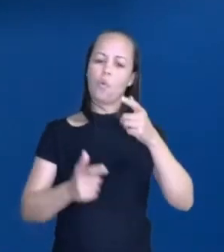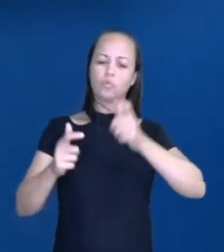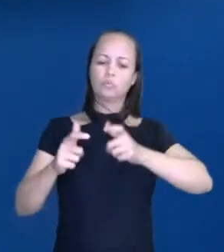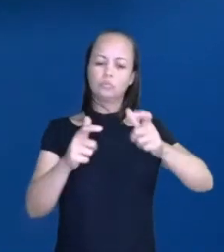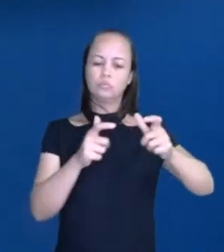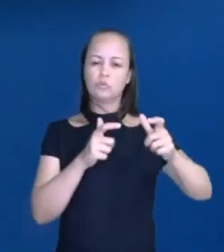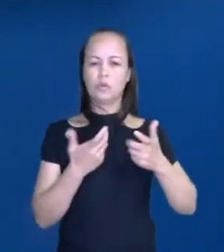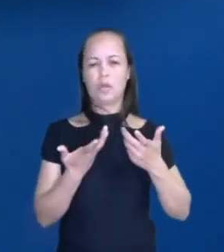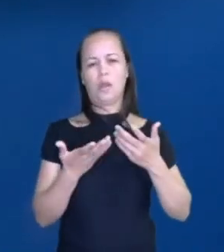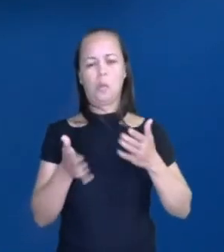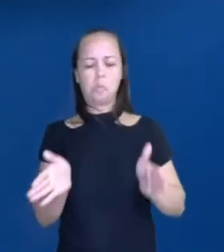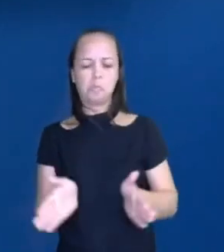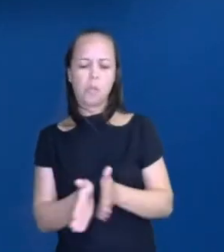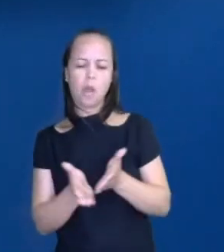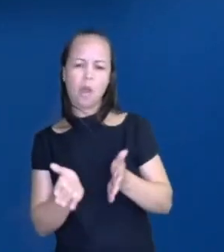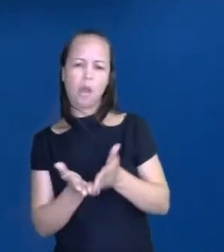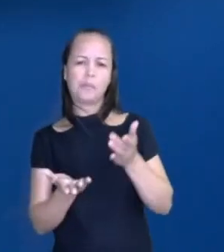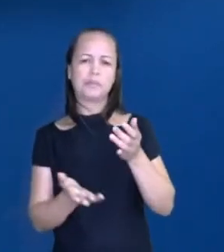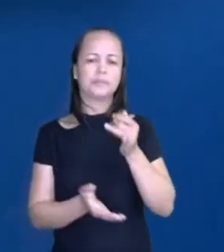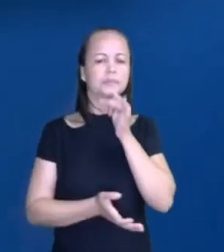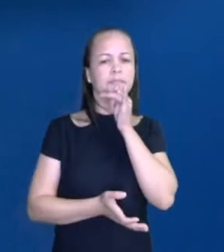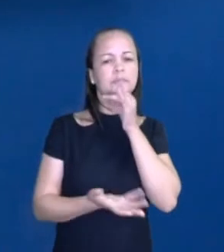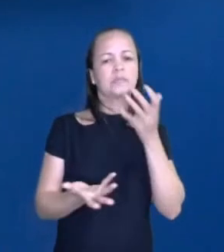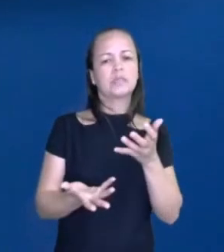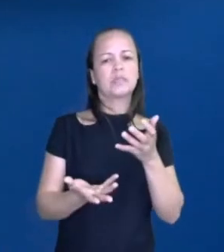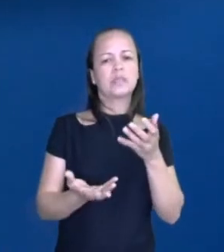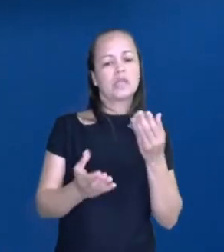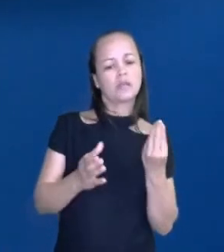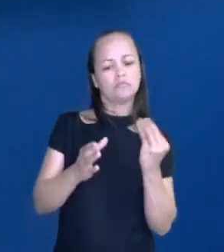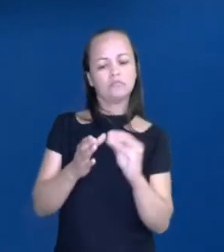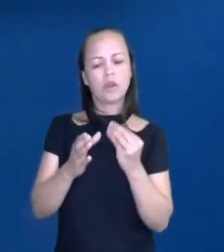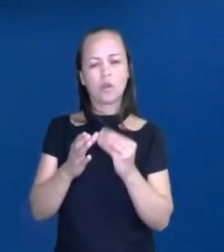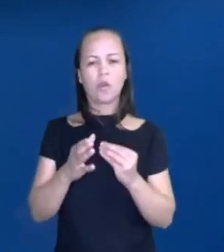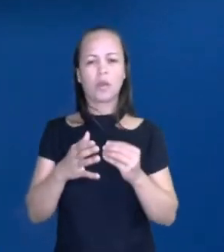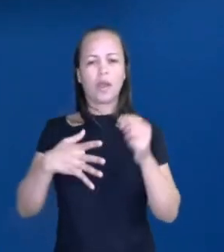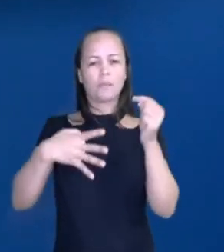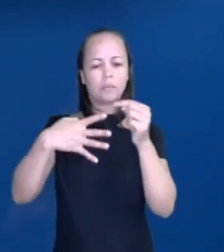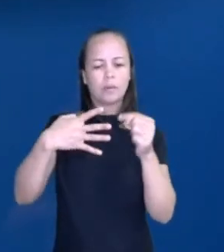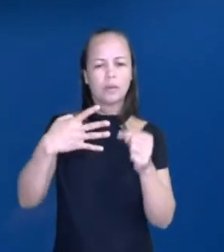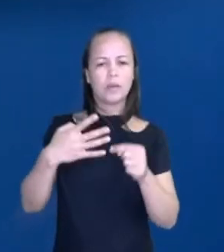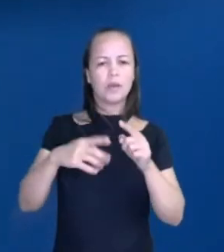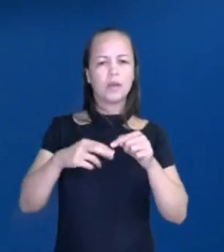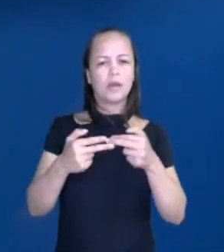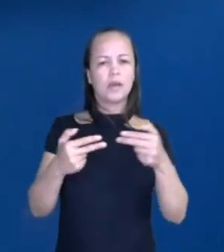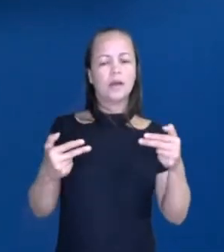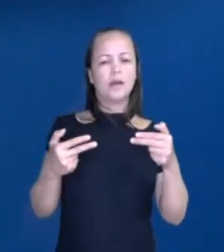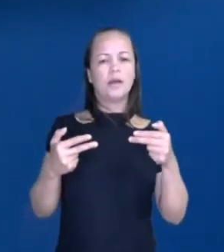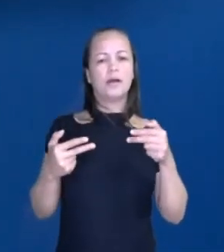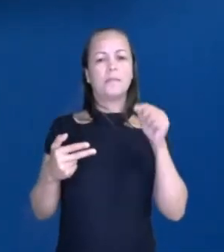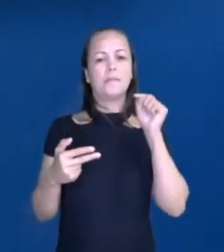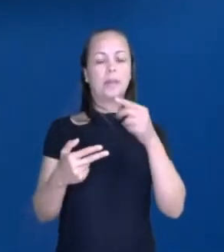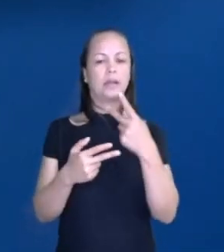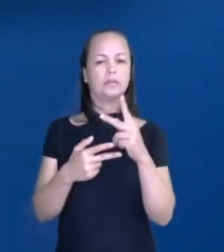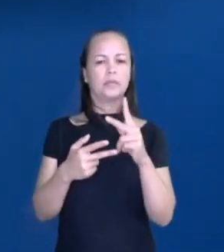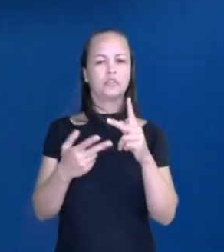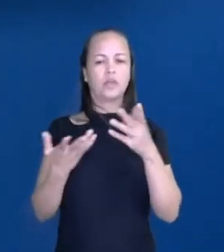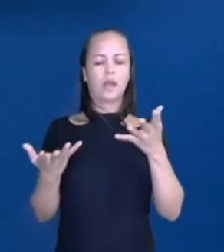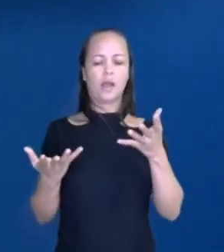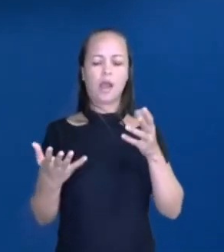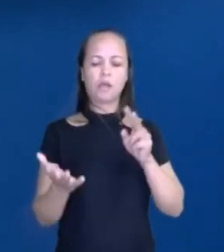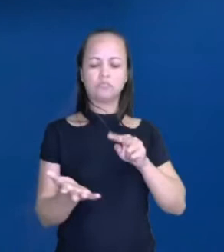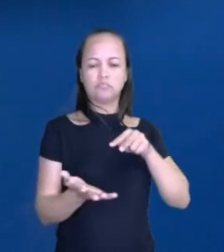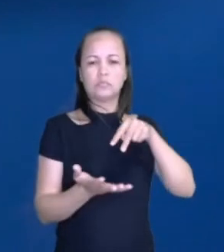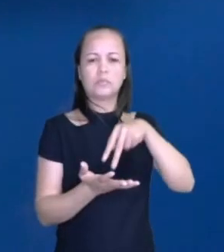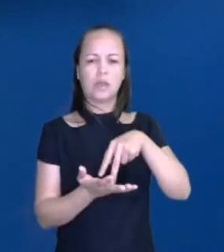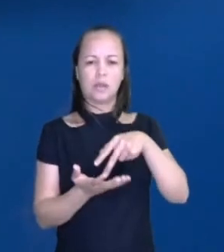pobre, por exemplo, então, ela vai colocar elementos ali naquela obra para te deixar levar até